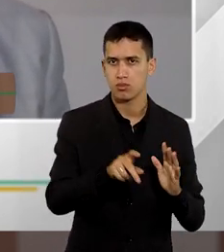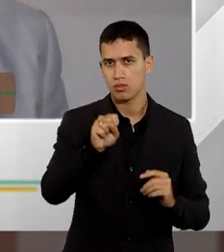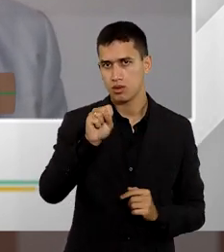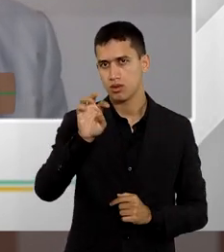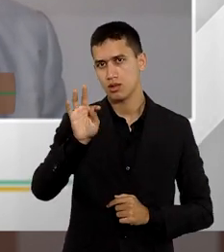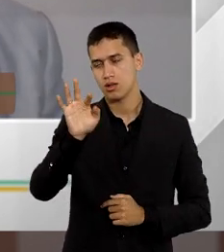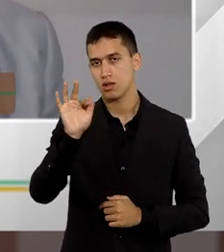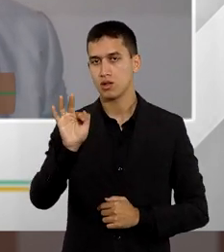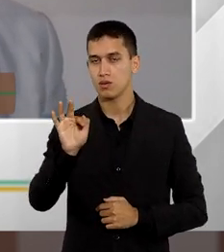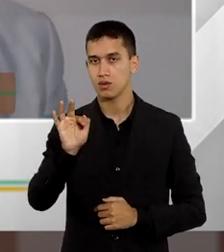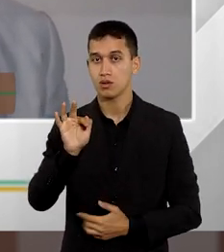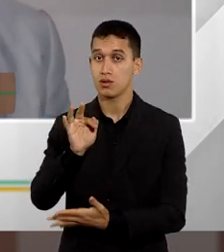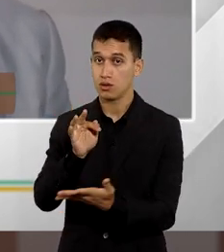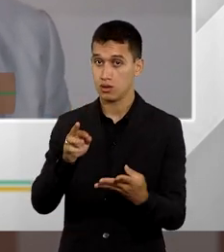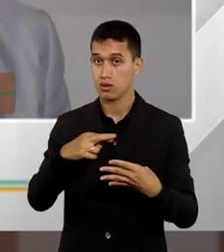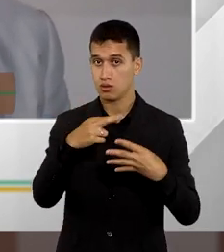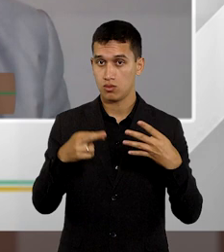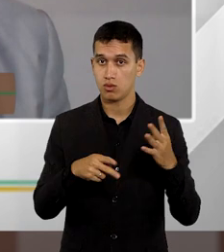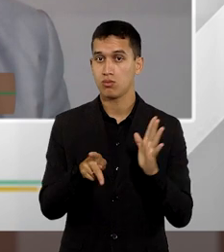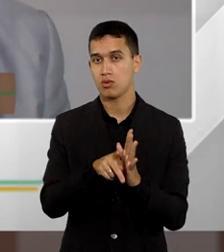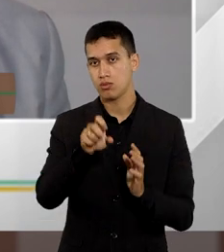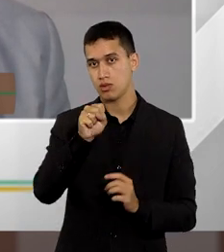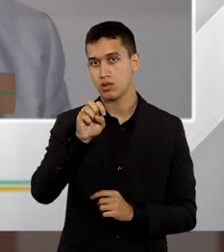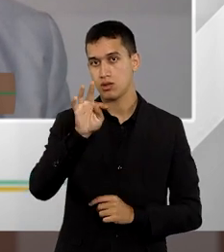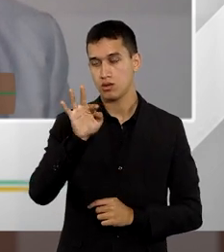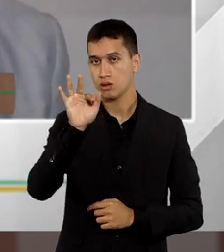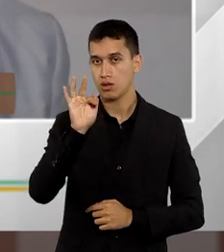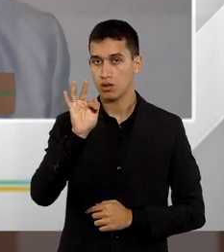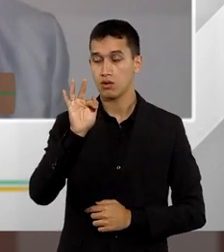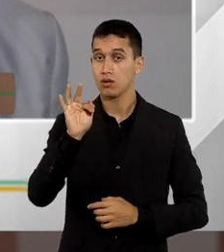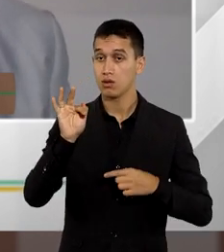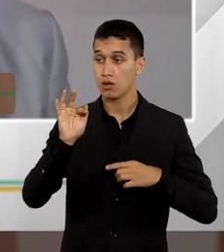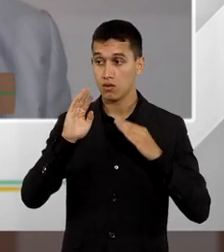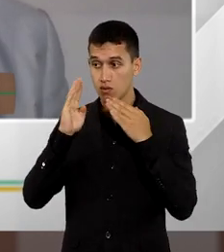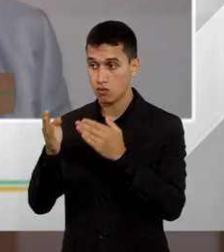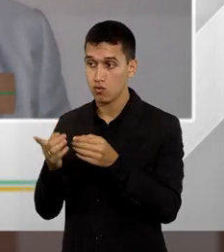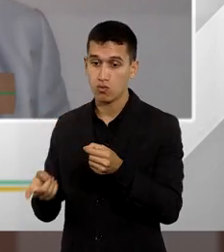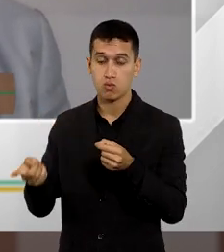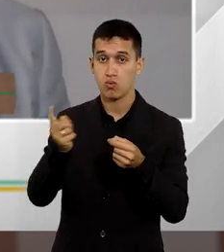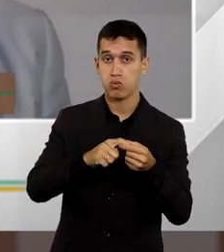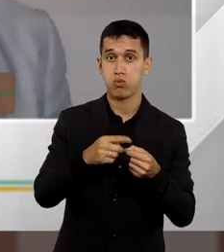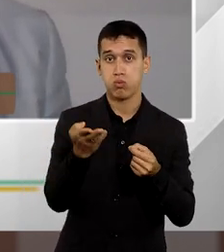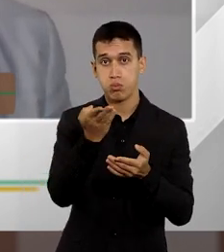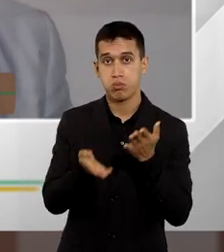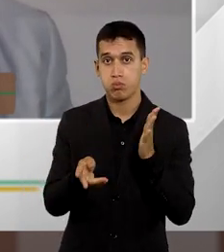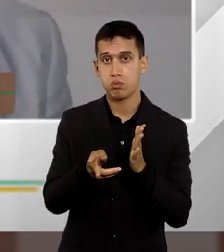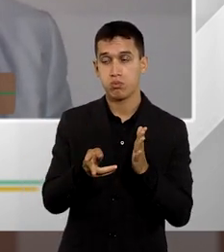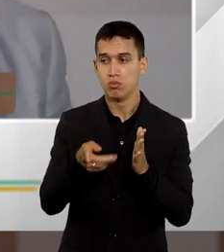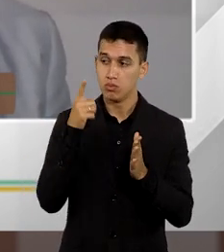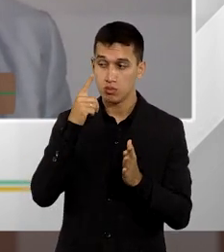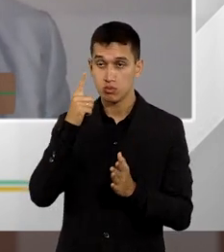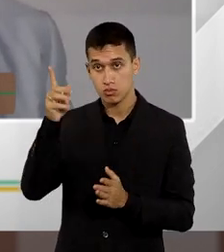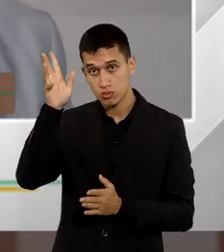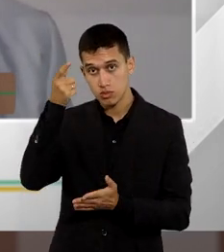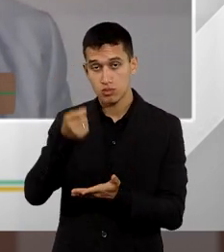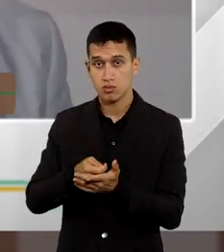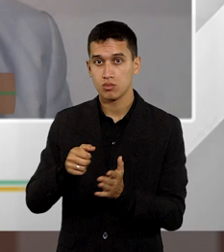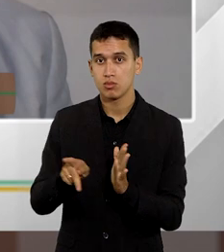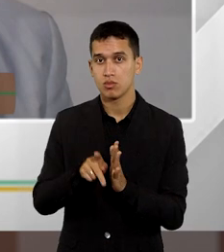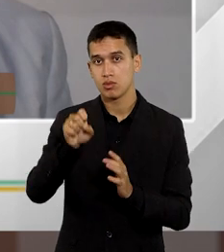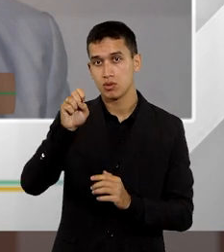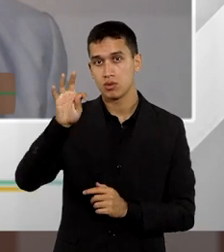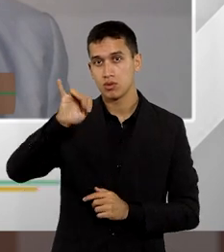debater na sequência, e esses recursos do Supremo Tribunal Federal buscam reverter esse entendimento do STJ, com o intuito de permitir que o